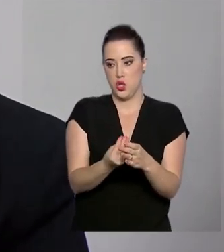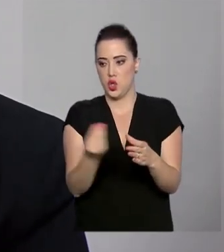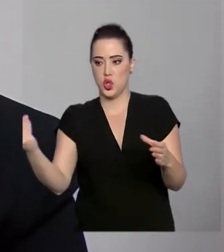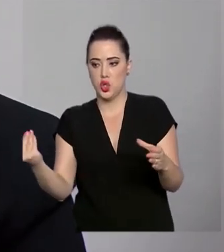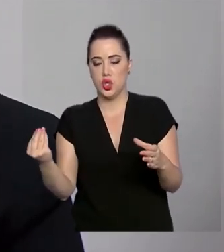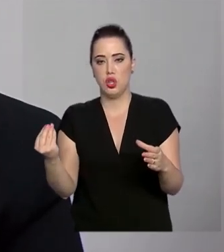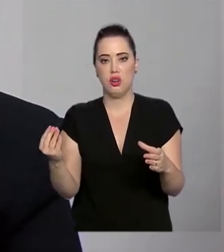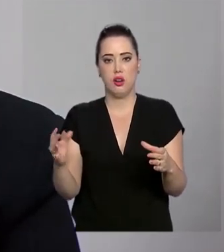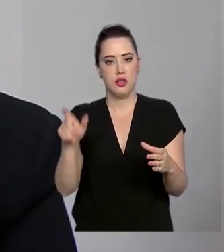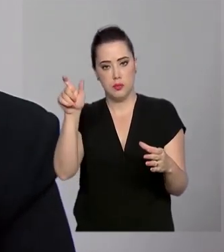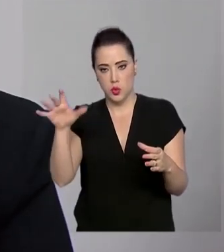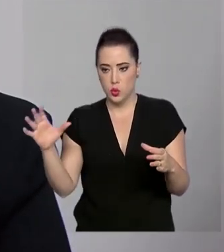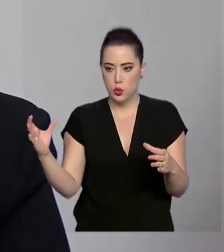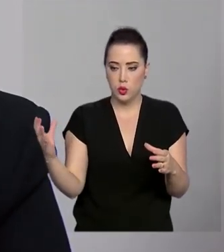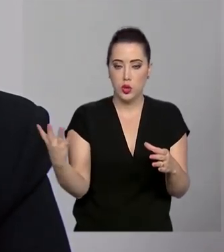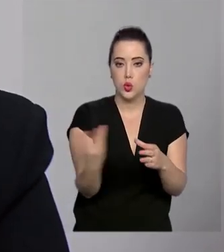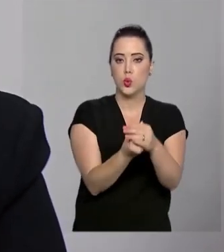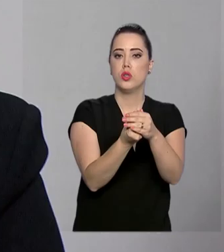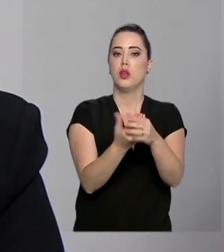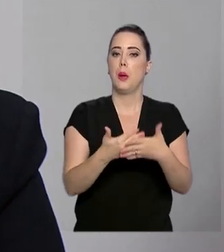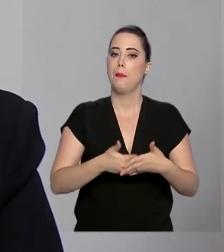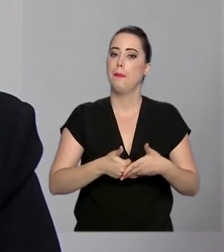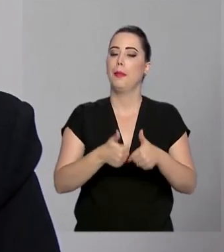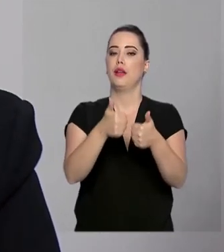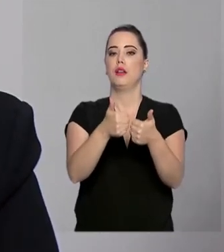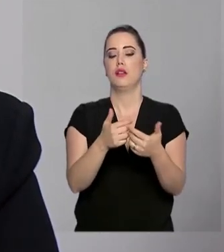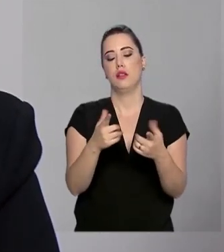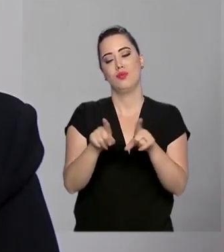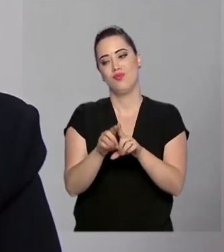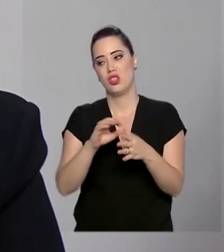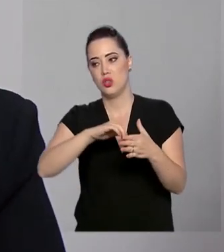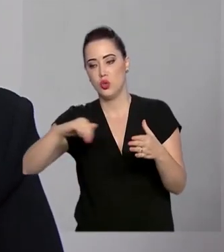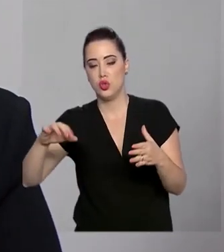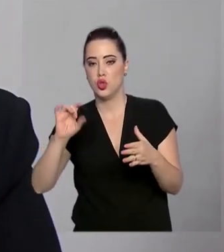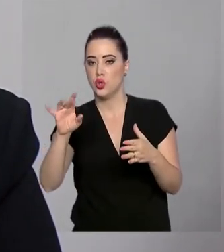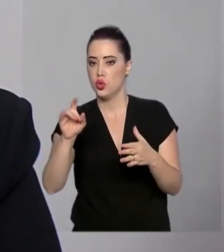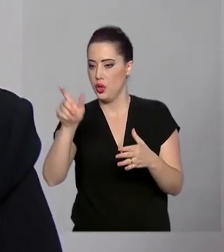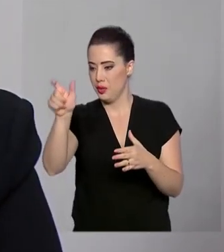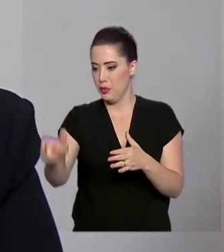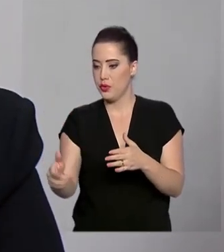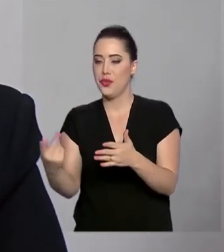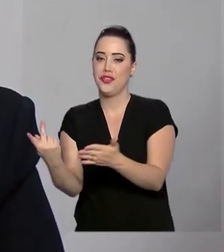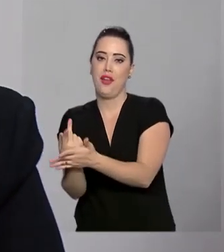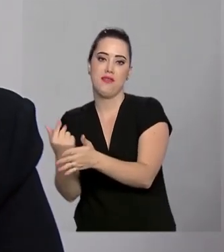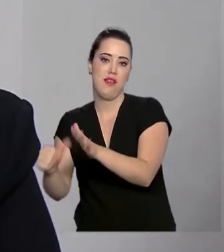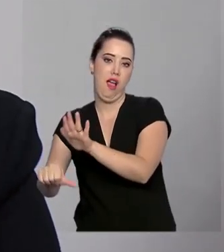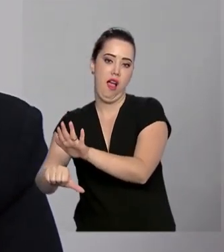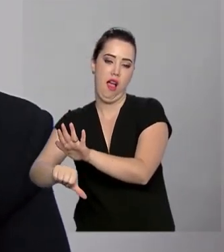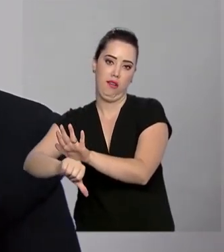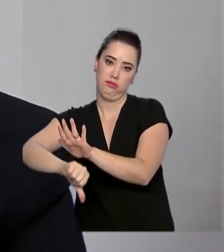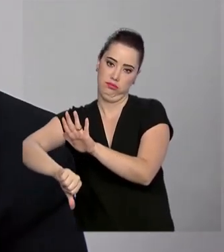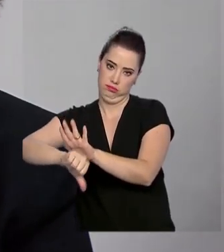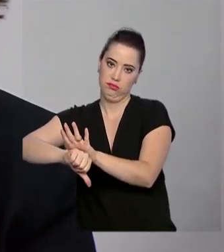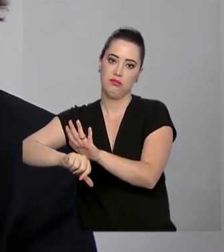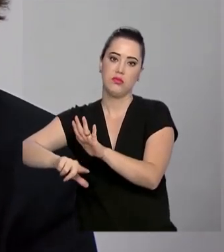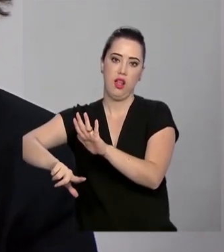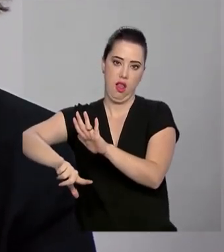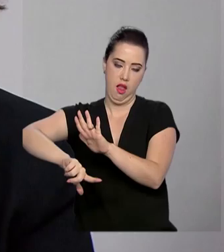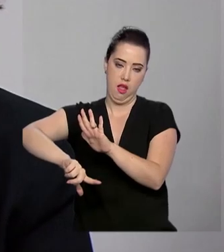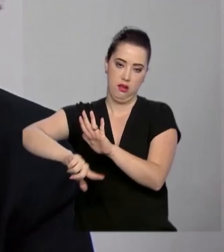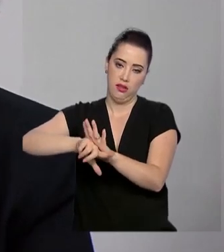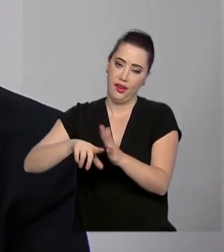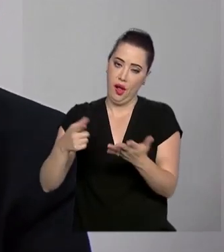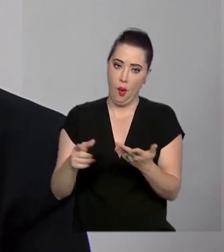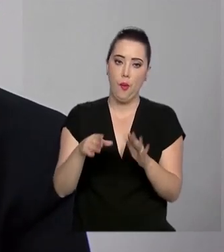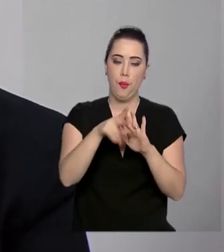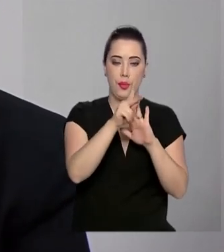leva ninguém a lugar nenhum, vamos só levar as pessoas à ilegalidade. Então, eu acho que esse projeto talvez seja o primeiro,